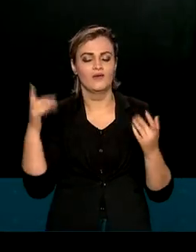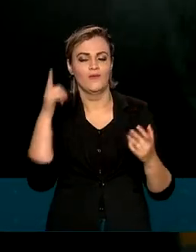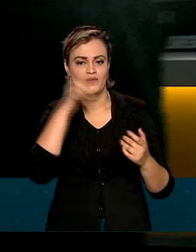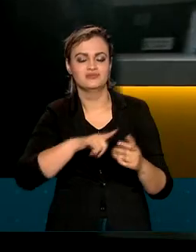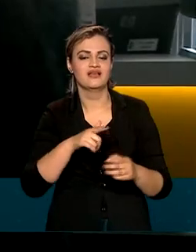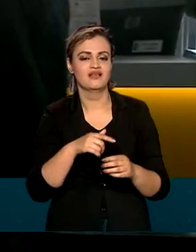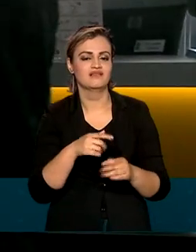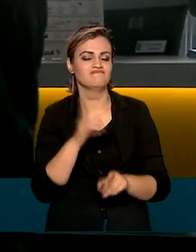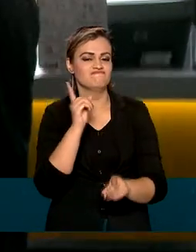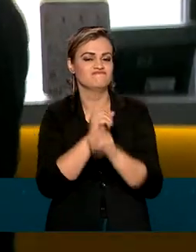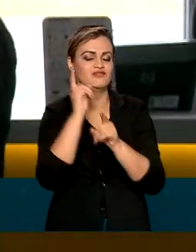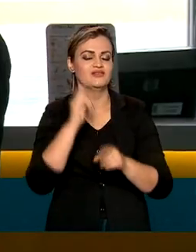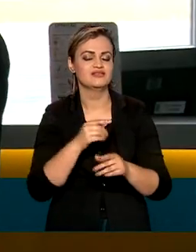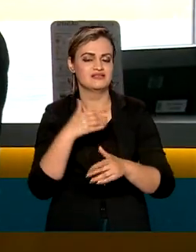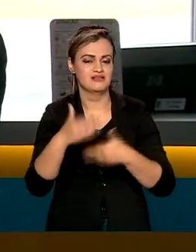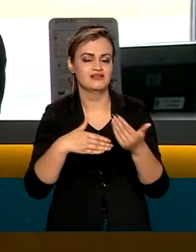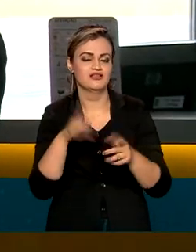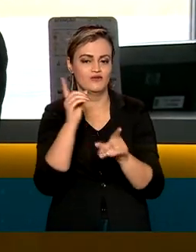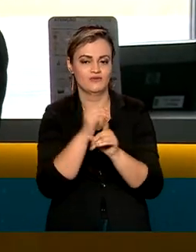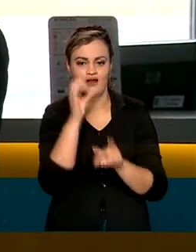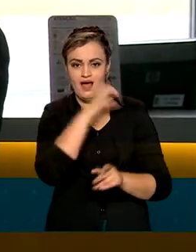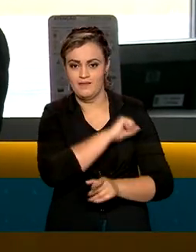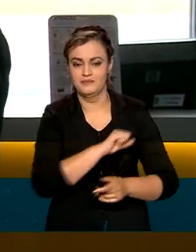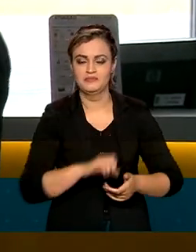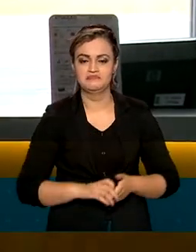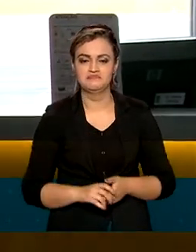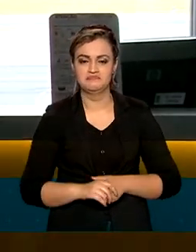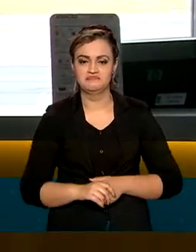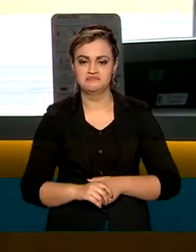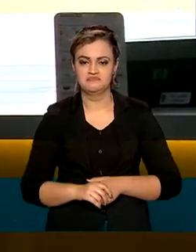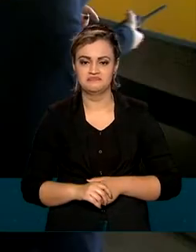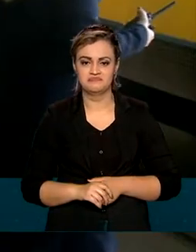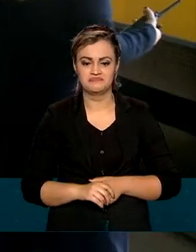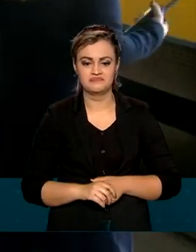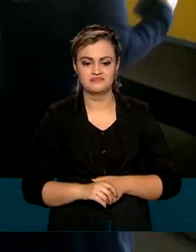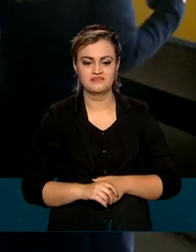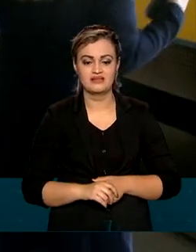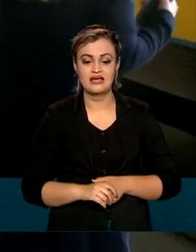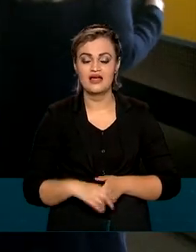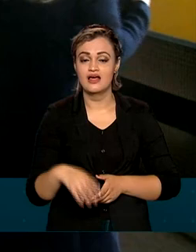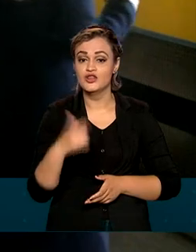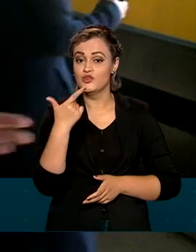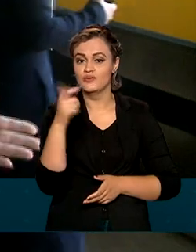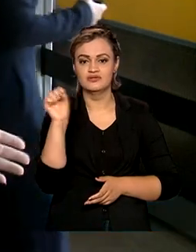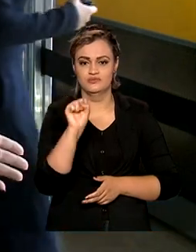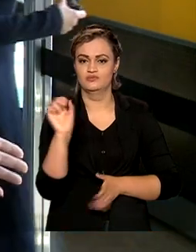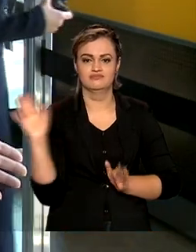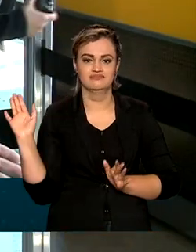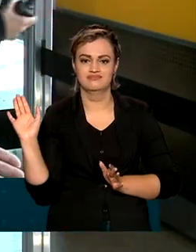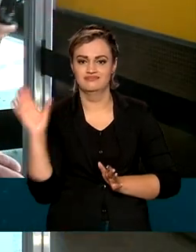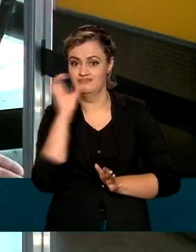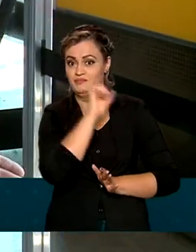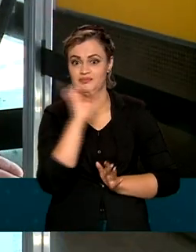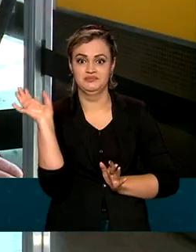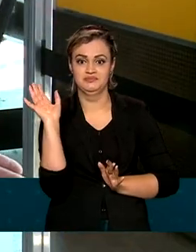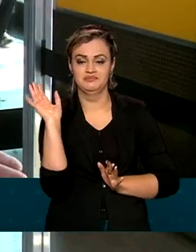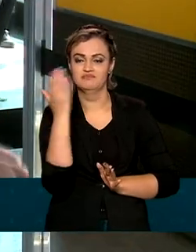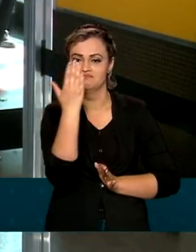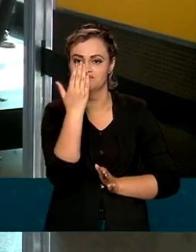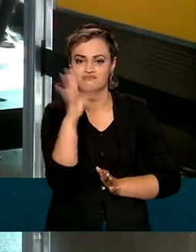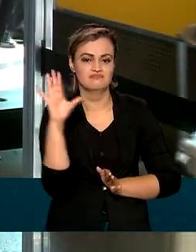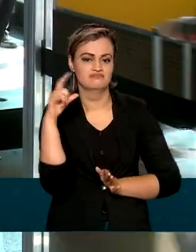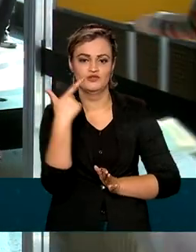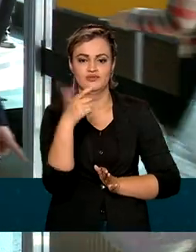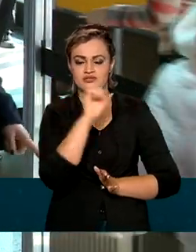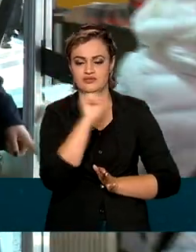eficiência muito maior no processo de identificação correta e segura daquele passageiro. Dois segundos. Esse foi o tempo médio que o passageiro